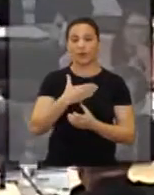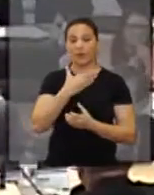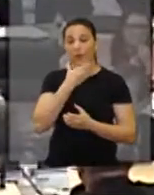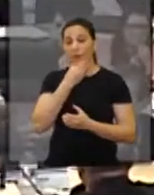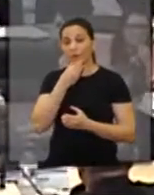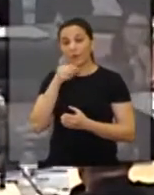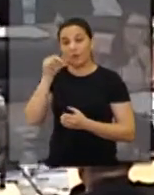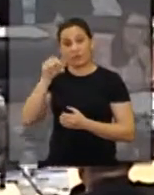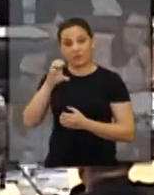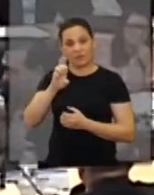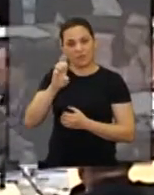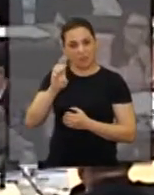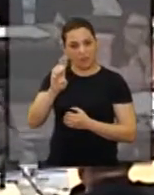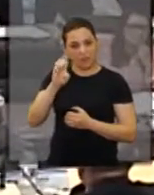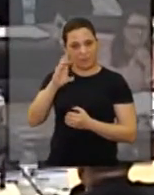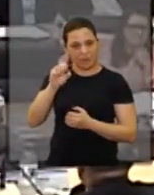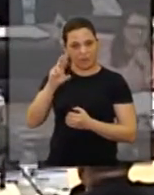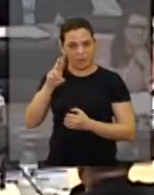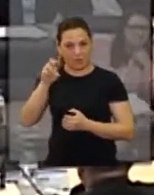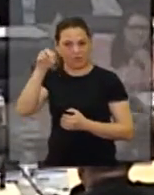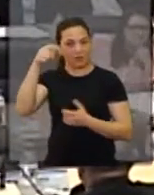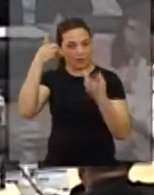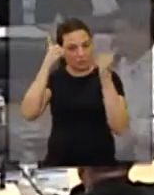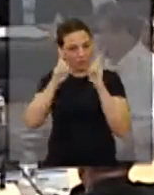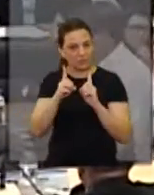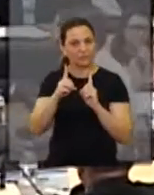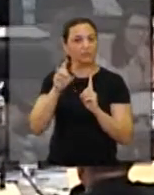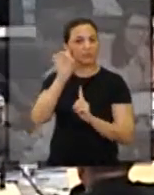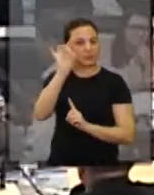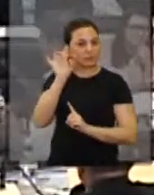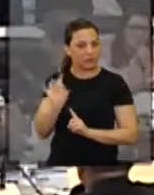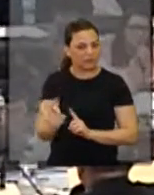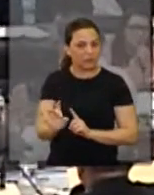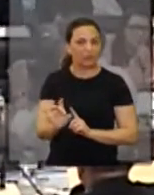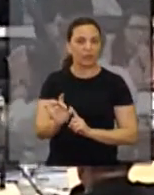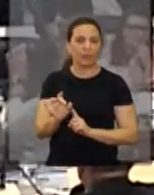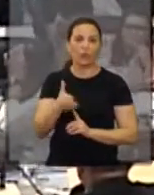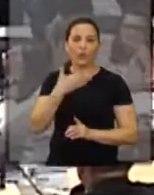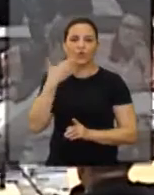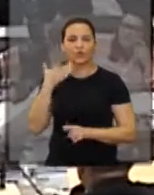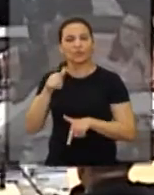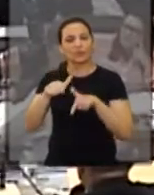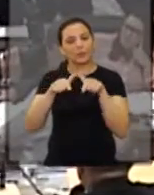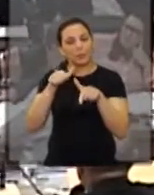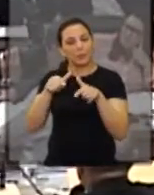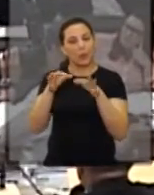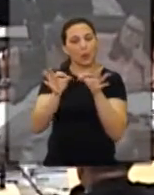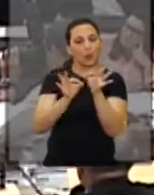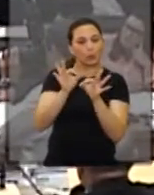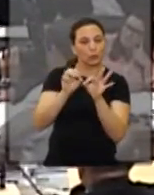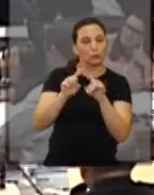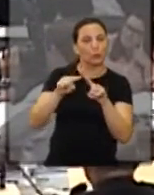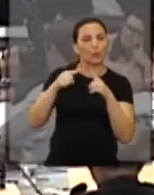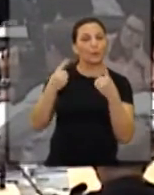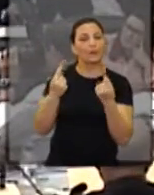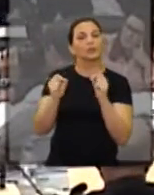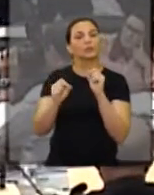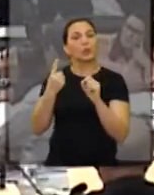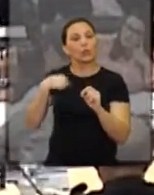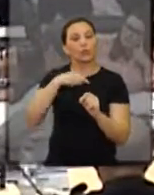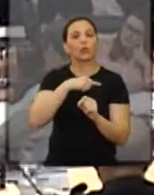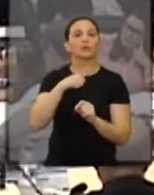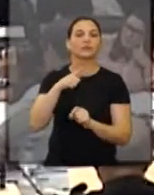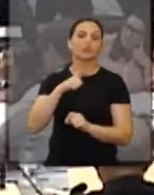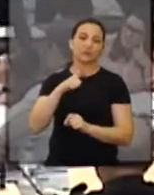Bratifício, com o Centro Especializado de Araraquara, eu acredito que vai facilitar esse projeto seu, só que nós